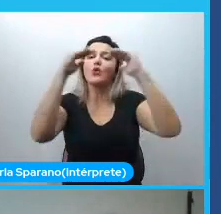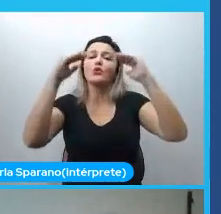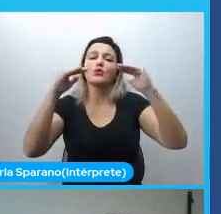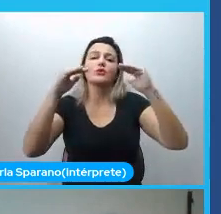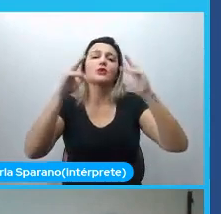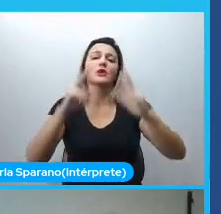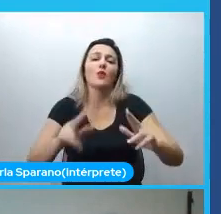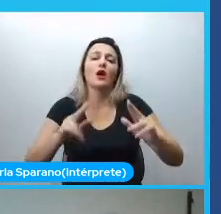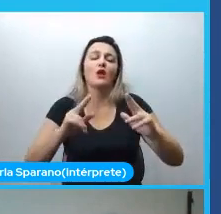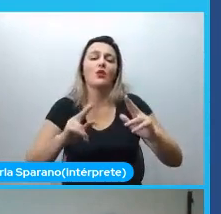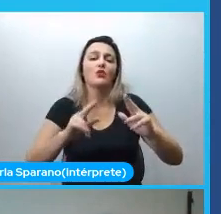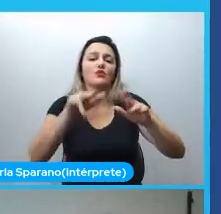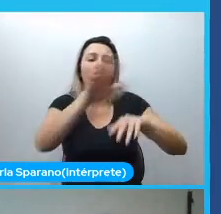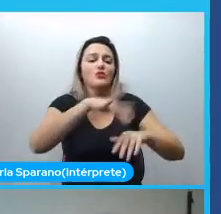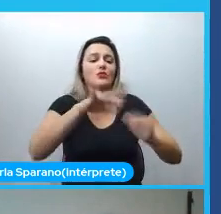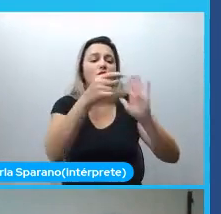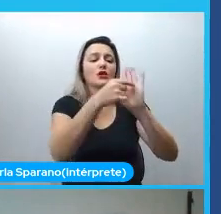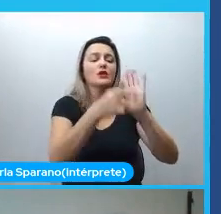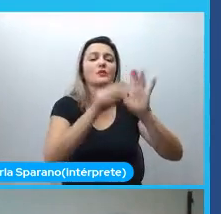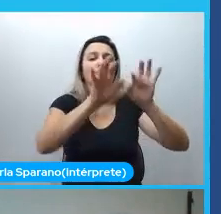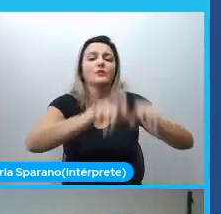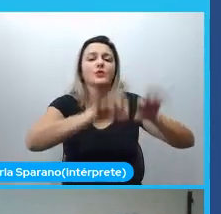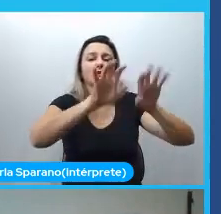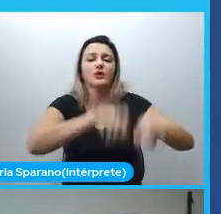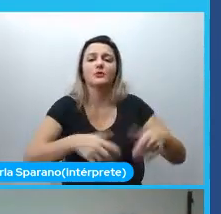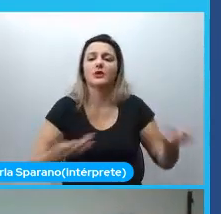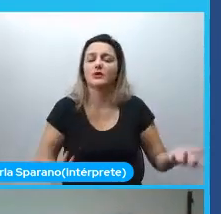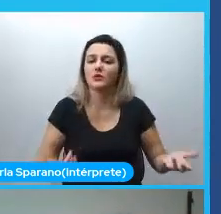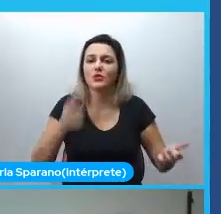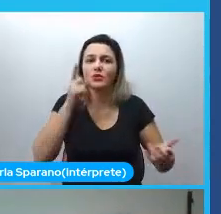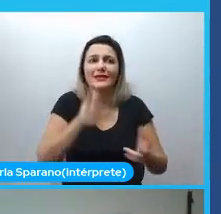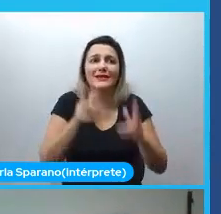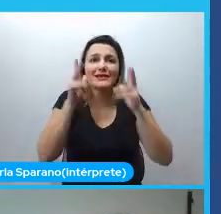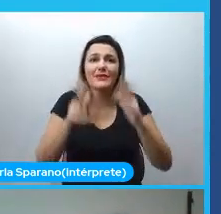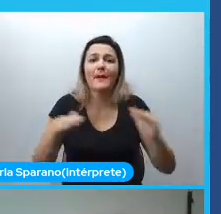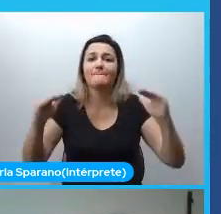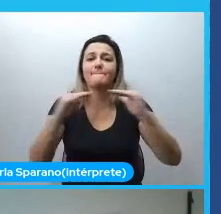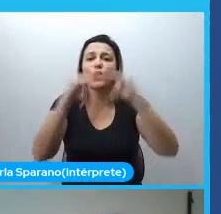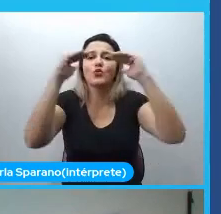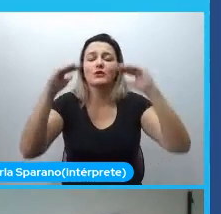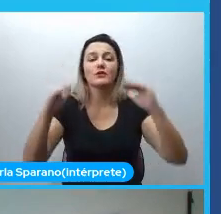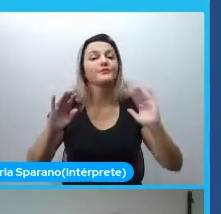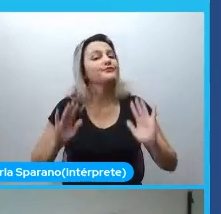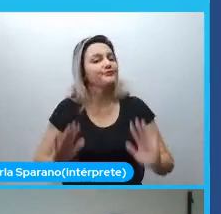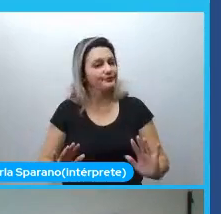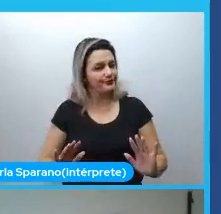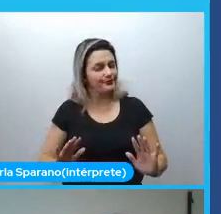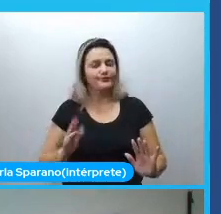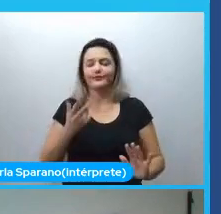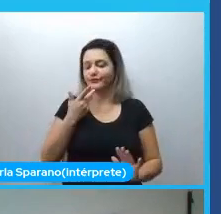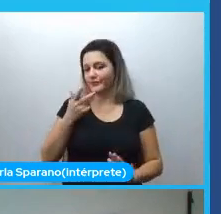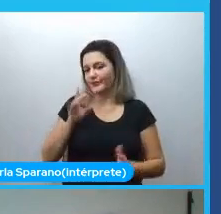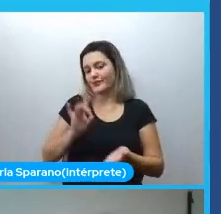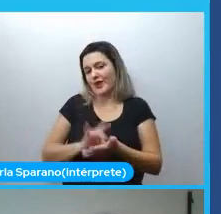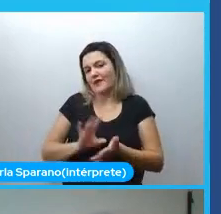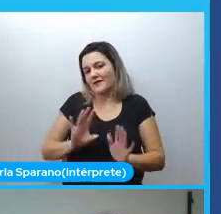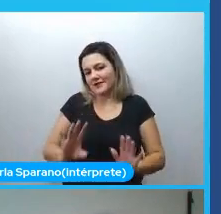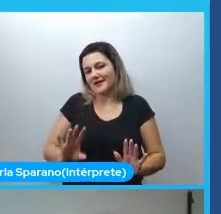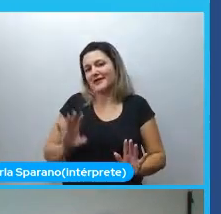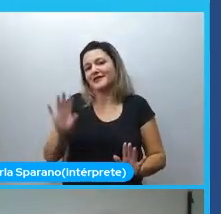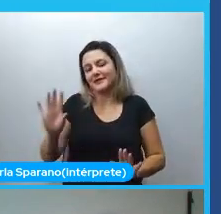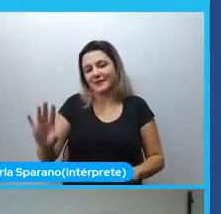vai conseguir ter os mesmos resultados com a pessoa de programação. Acho que isso é uma verdade. Estou aqui para provar isso.